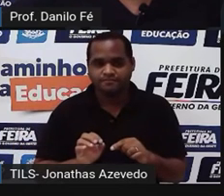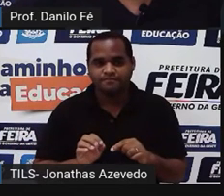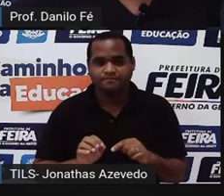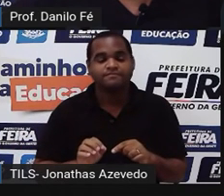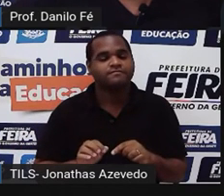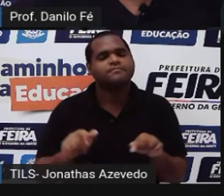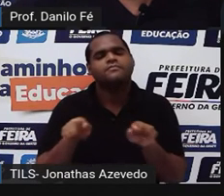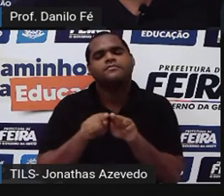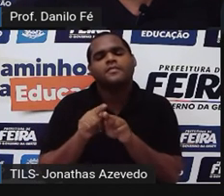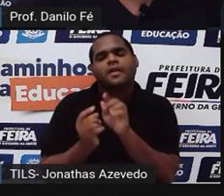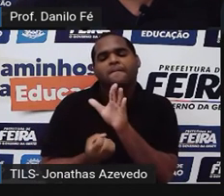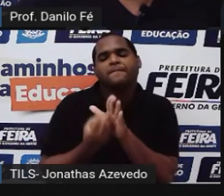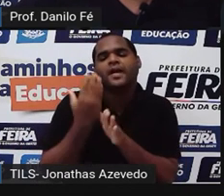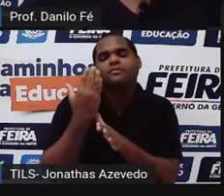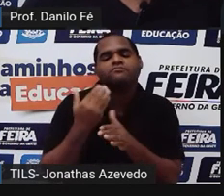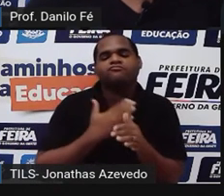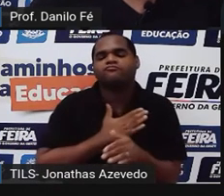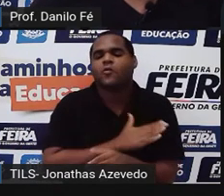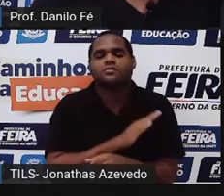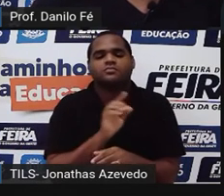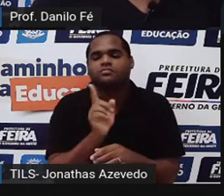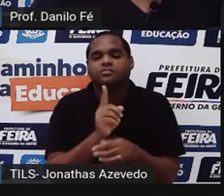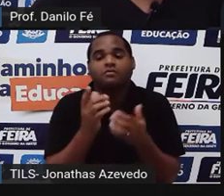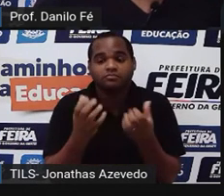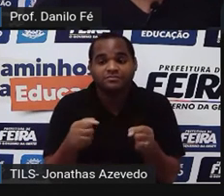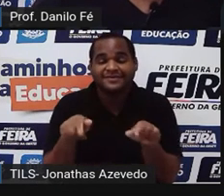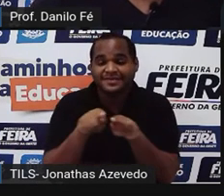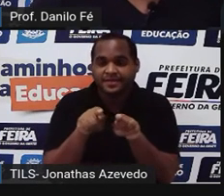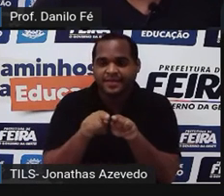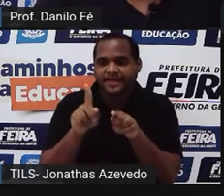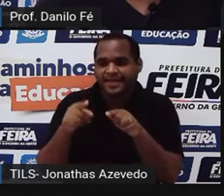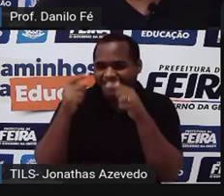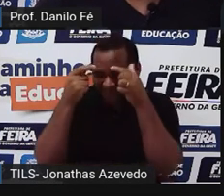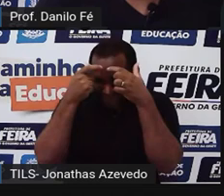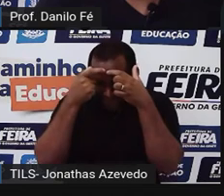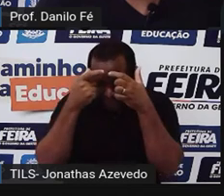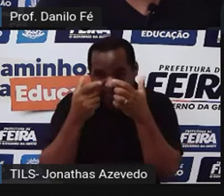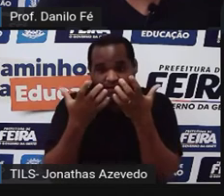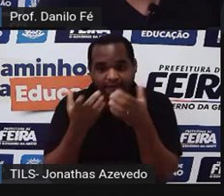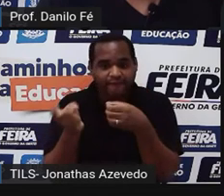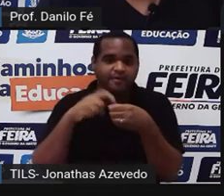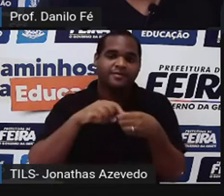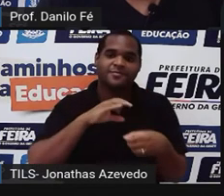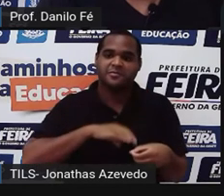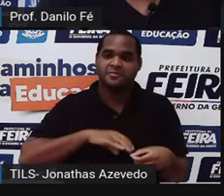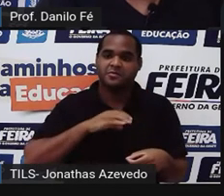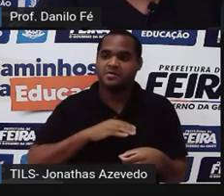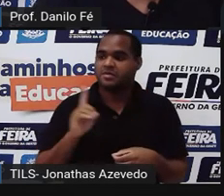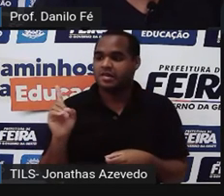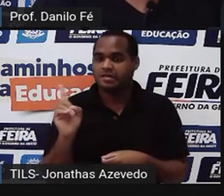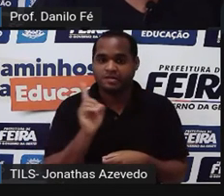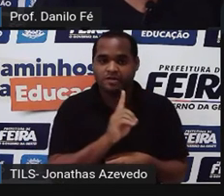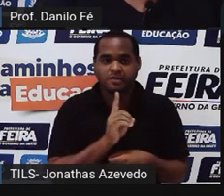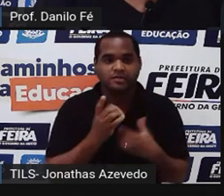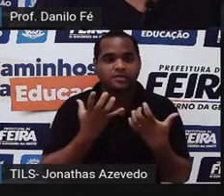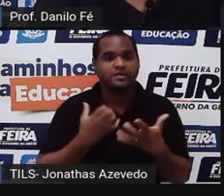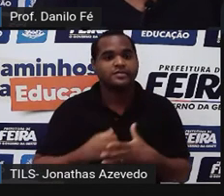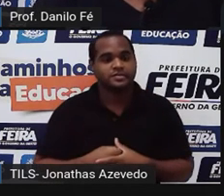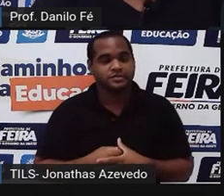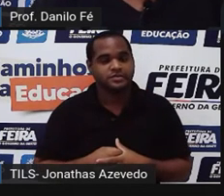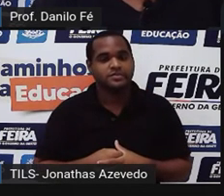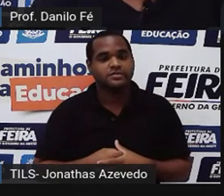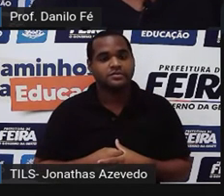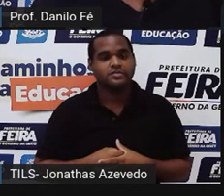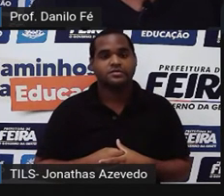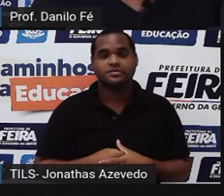cria grande satisfação. E, mais ainda, queriam que o príncipe voltasse para Portugal. O príncipe,